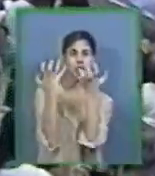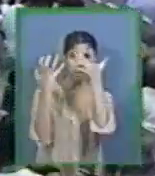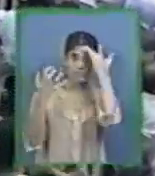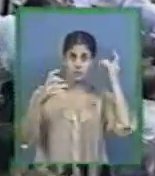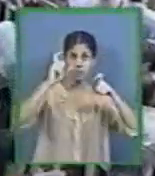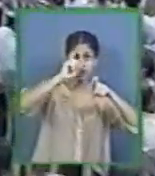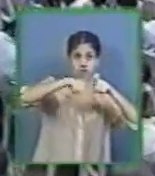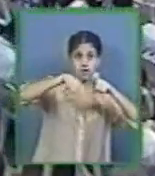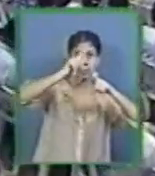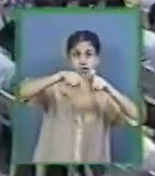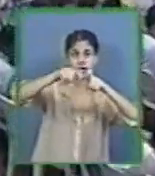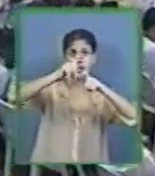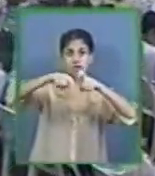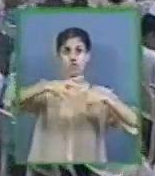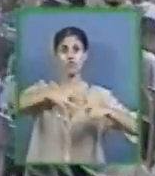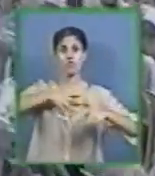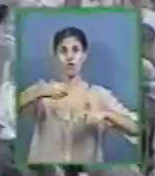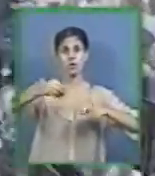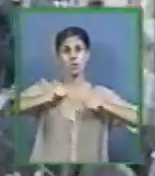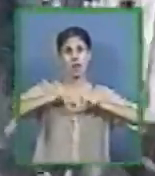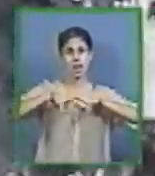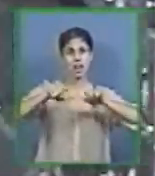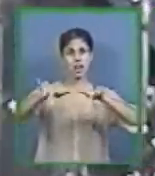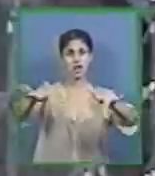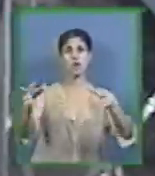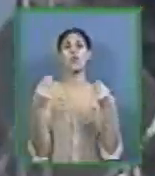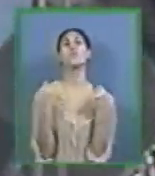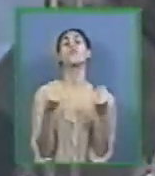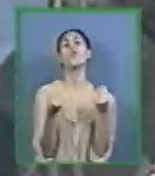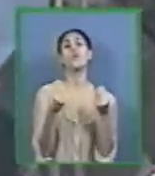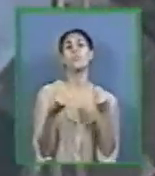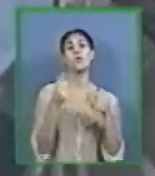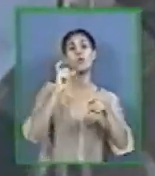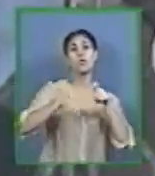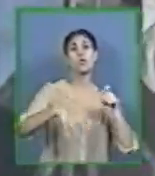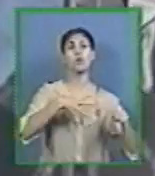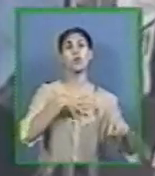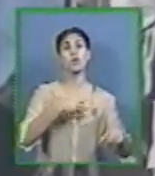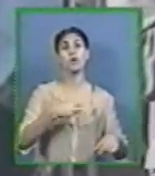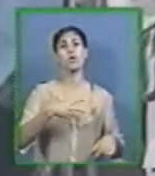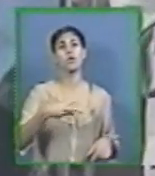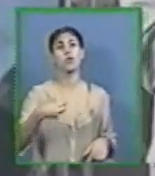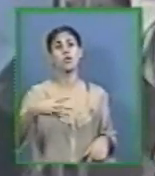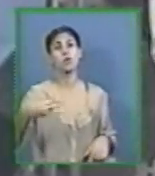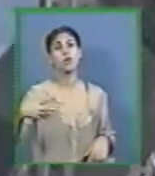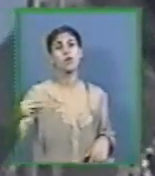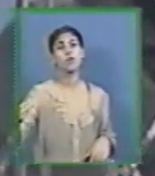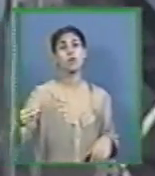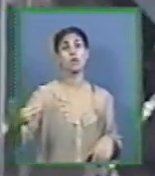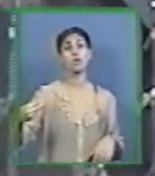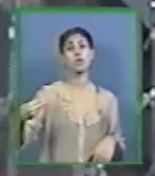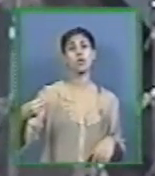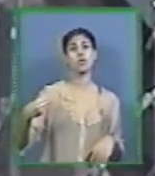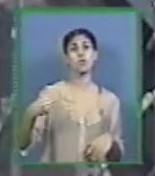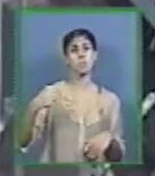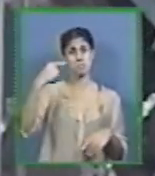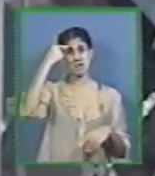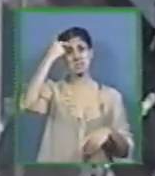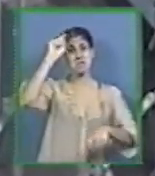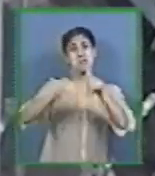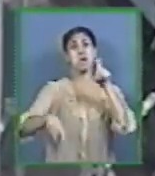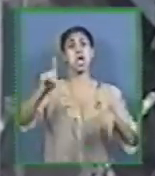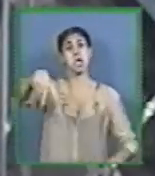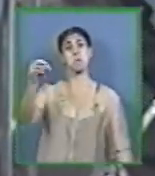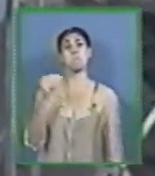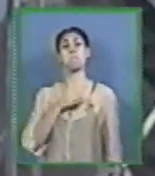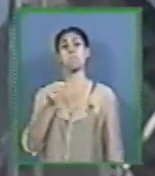Então o ato Que produziu a minha vida Que produziu a sua vida Não foi um ato pecaminoso